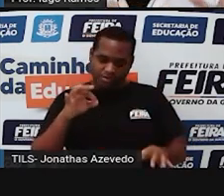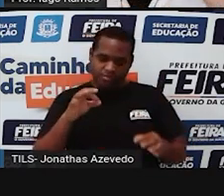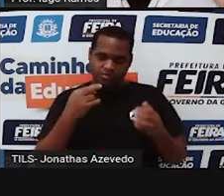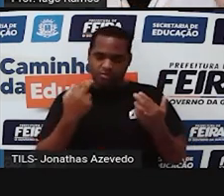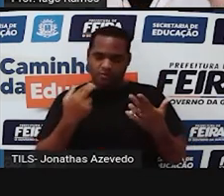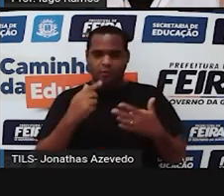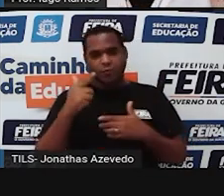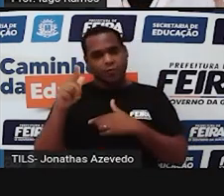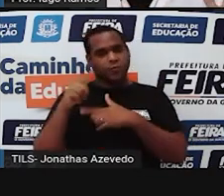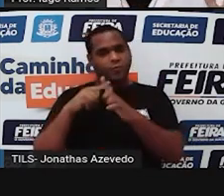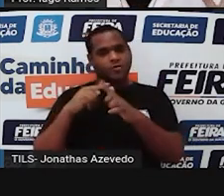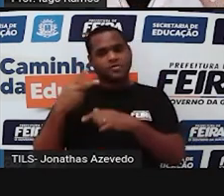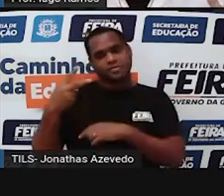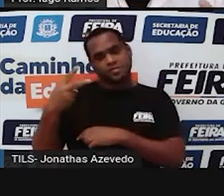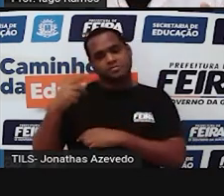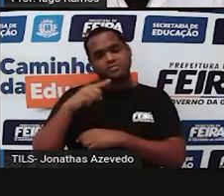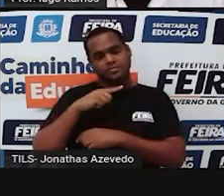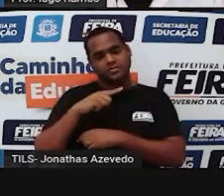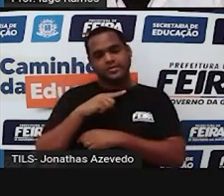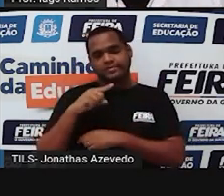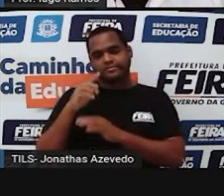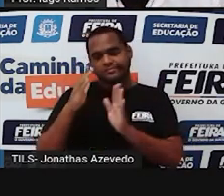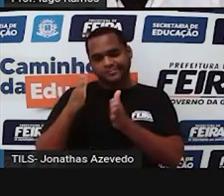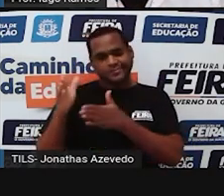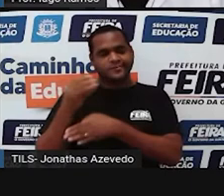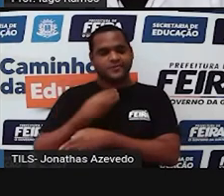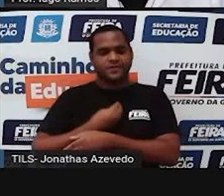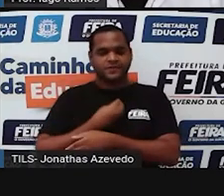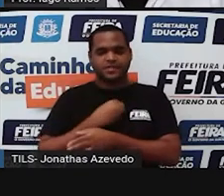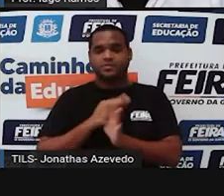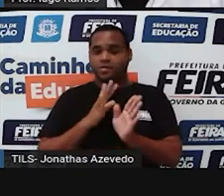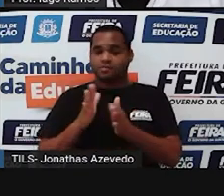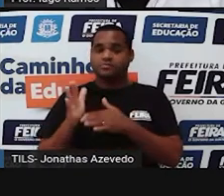das outras duas que já estão instaladas